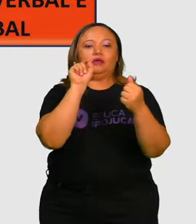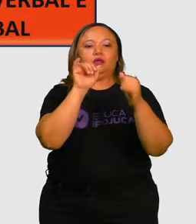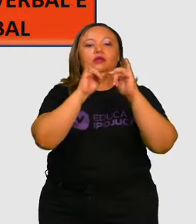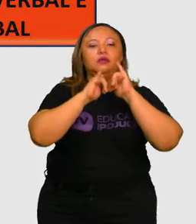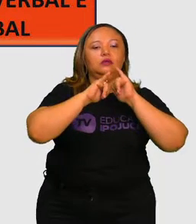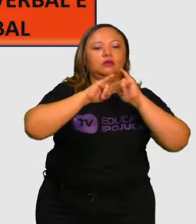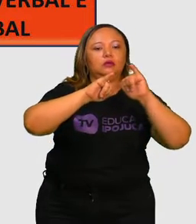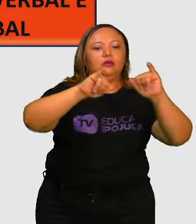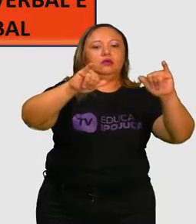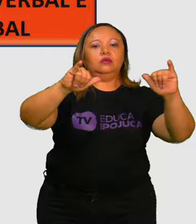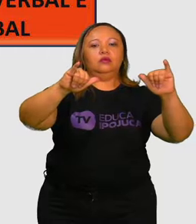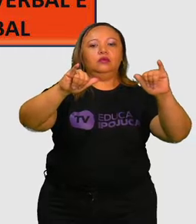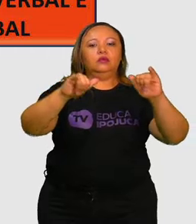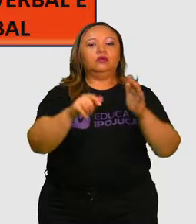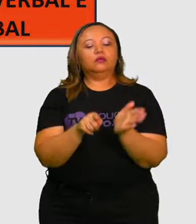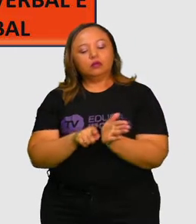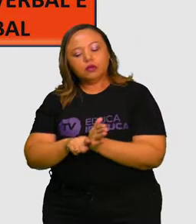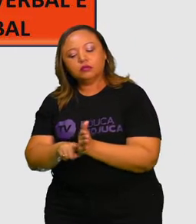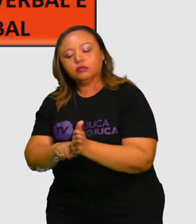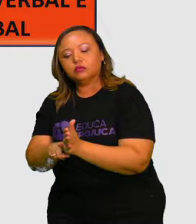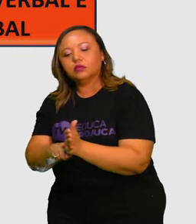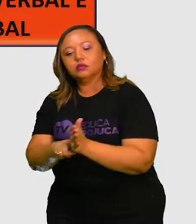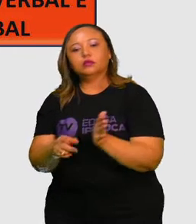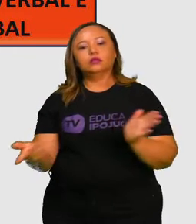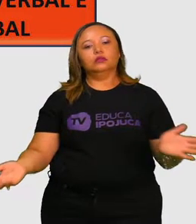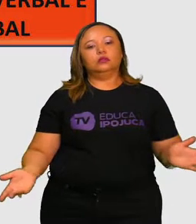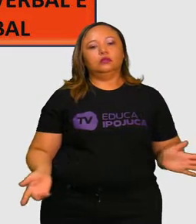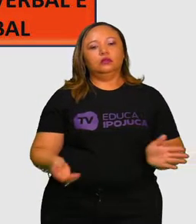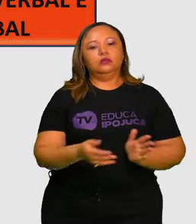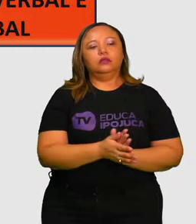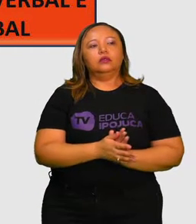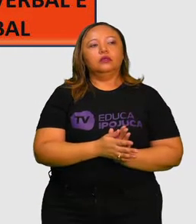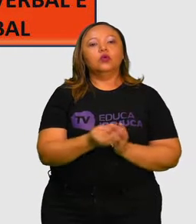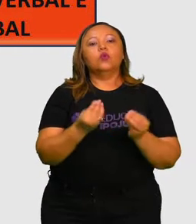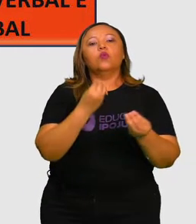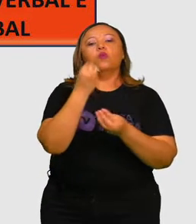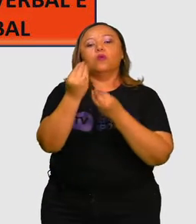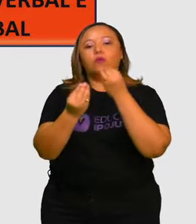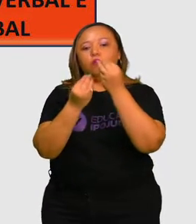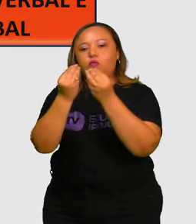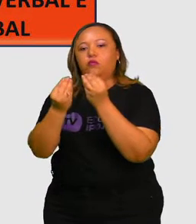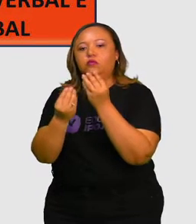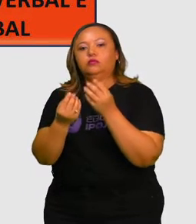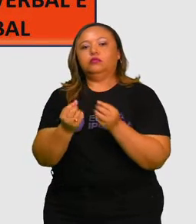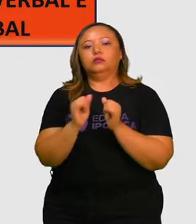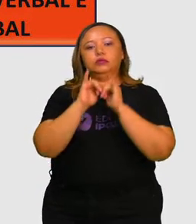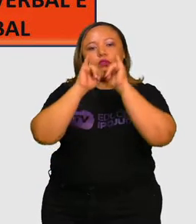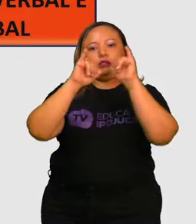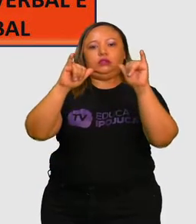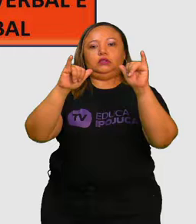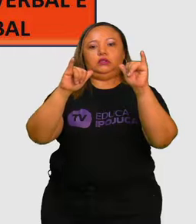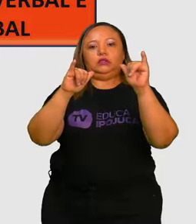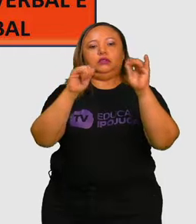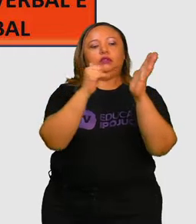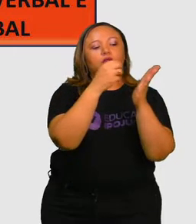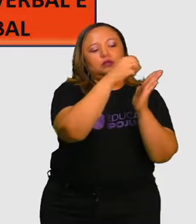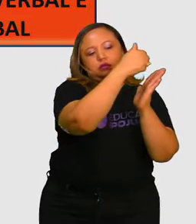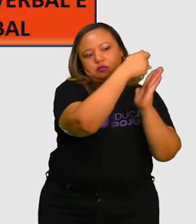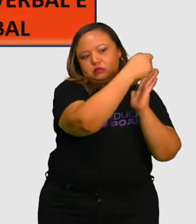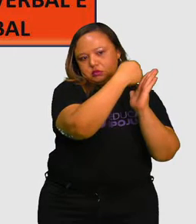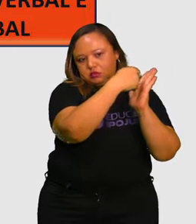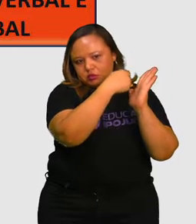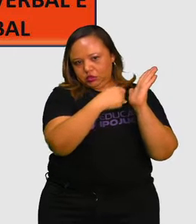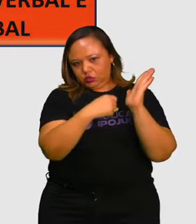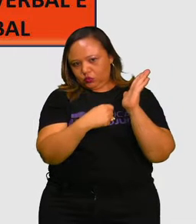resultado de uma pesquisa. E como ele diz? Texto escrito verbal e não verbal.